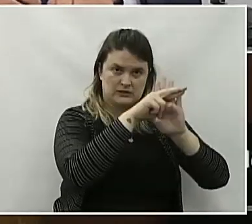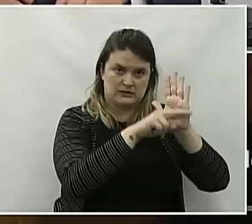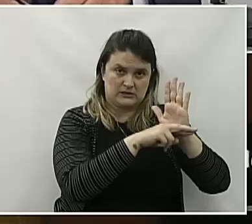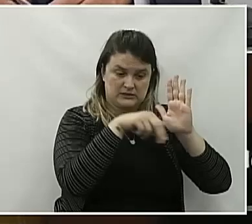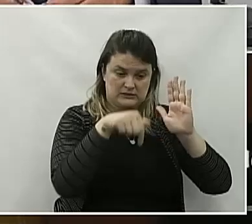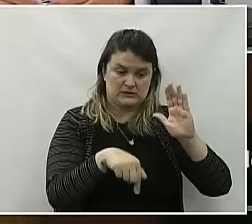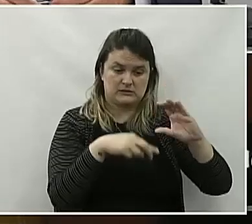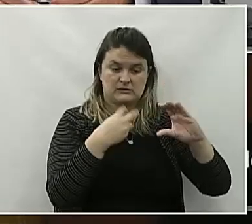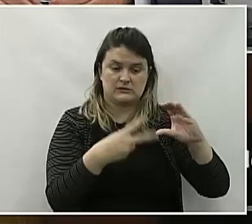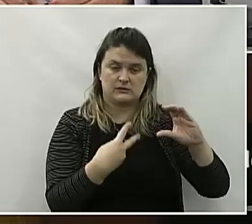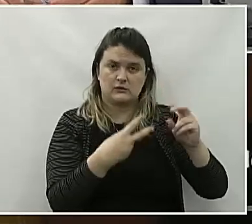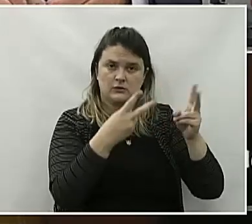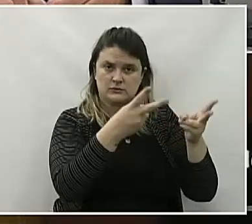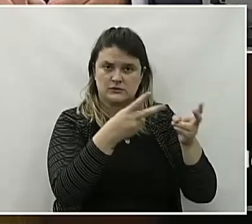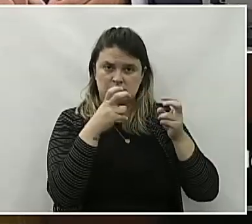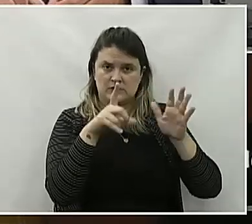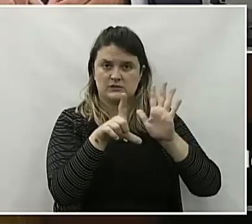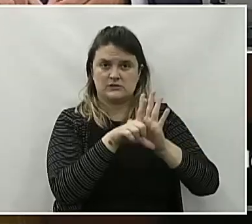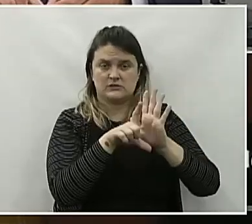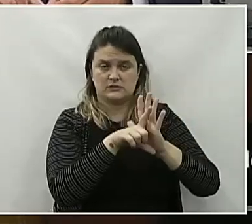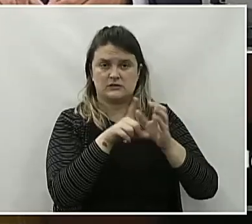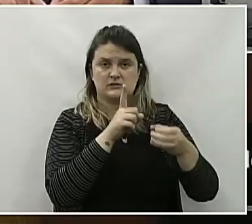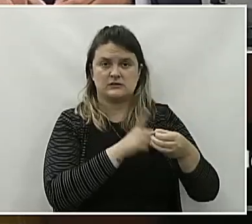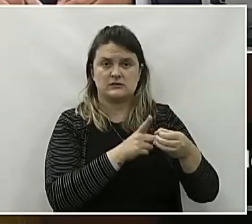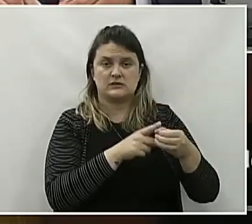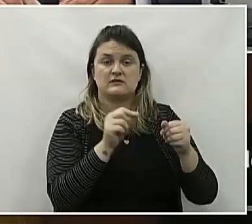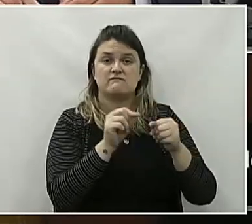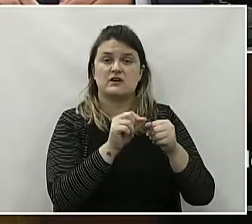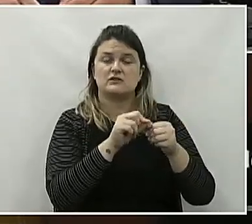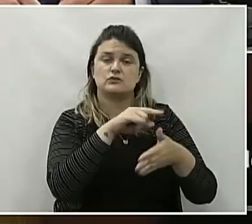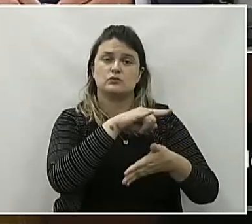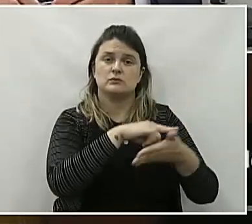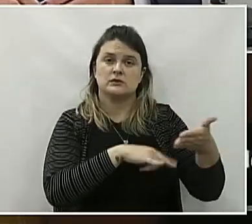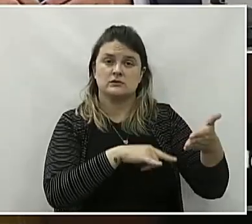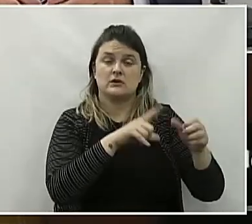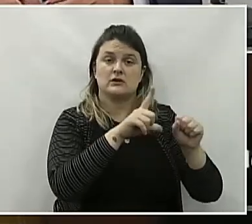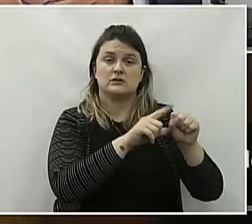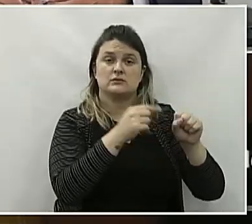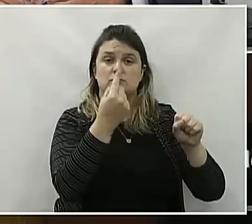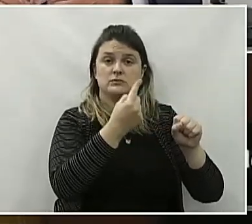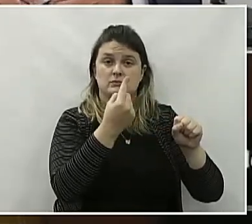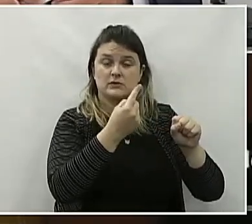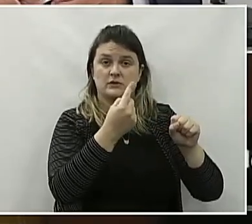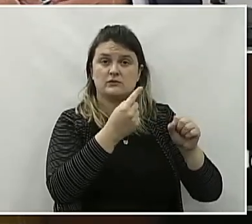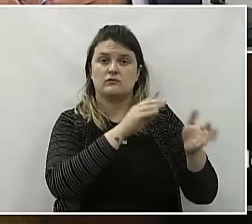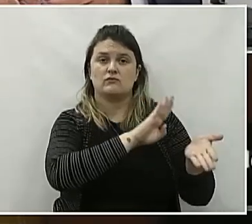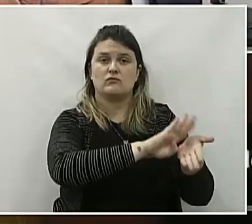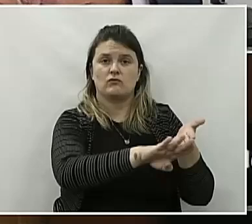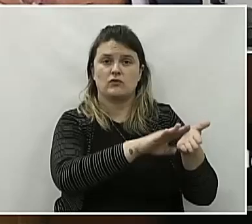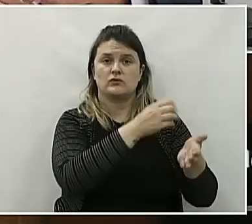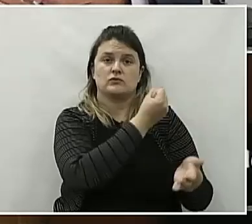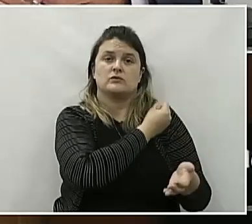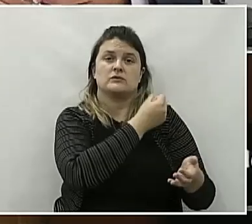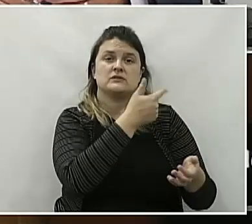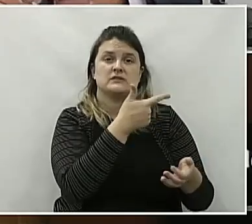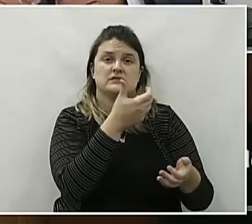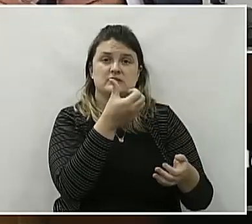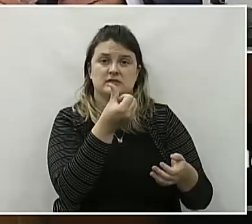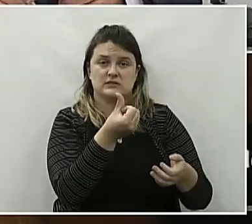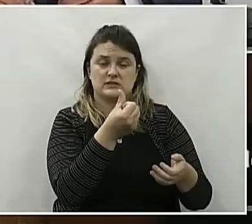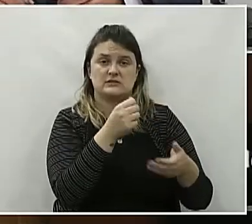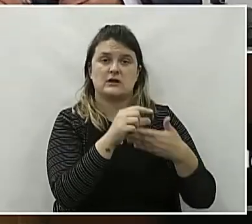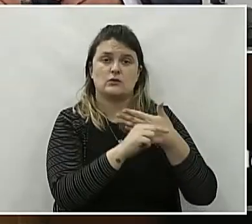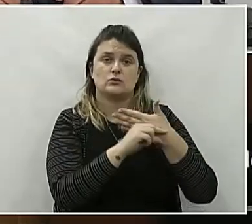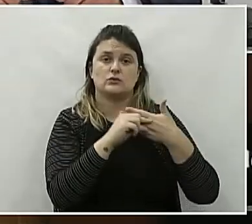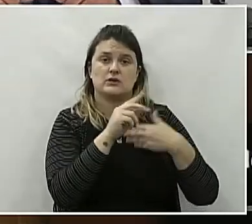Leis. Observada a Lei Orgânica Municipal, baixa a seguinte portaria. Artigo 1º. Revolva a portaria nº 26 de 2024. De